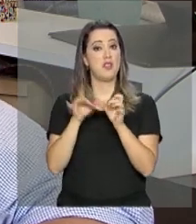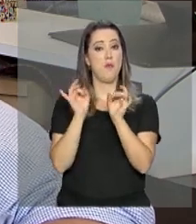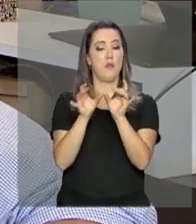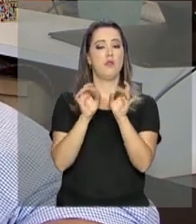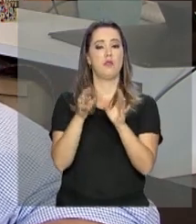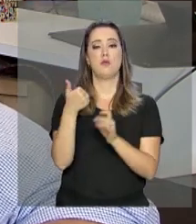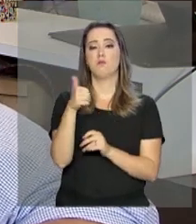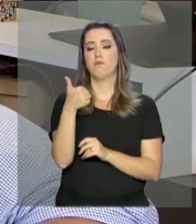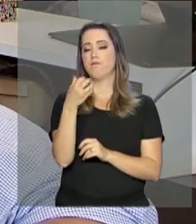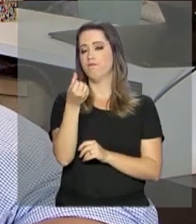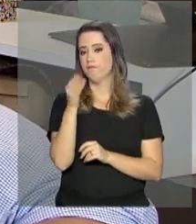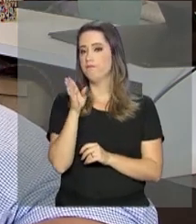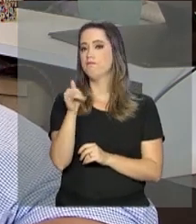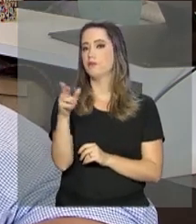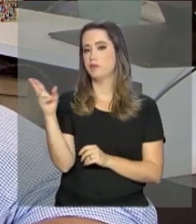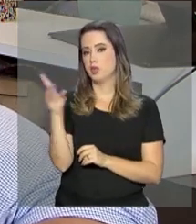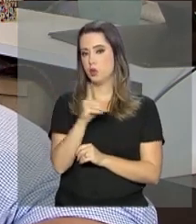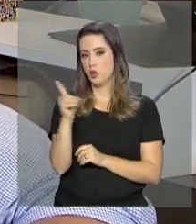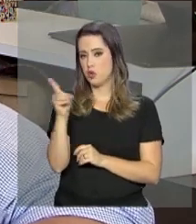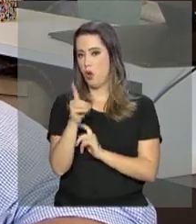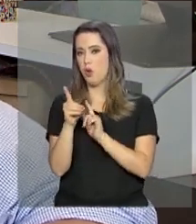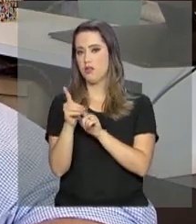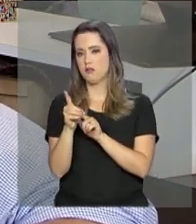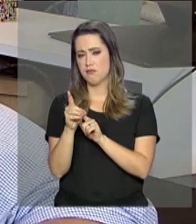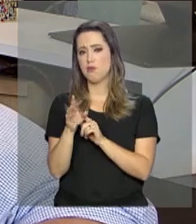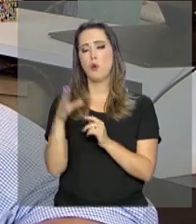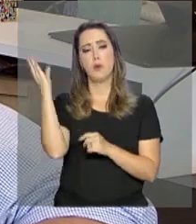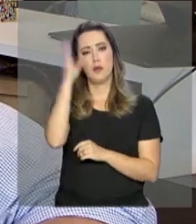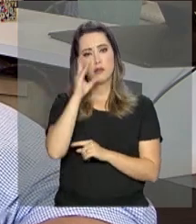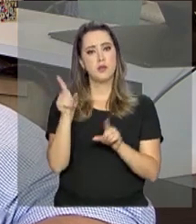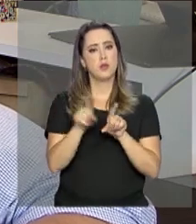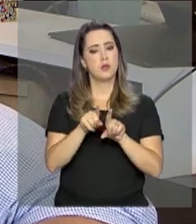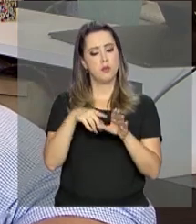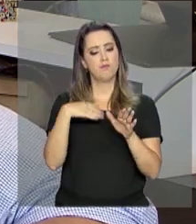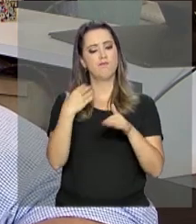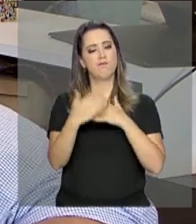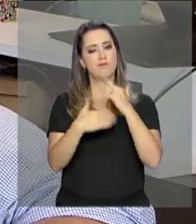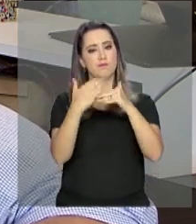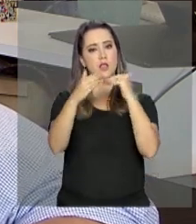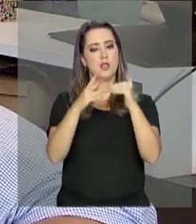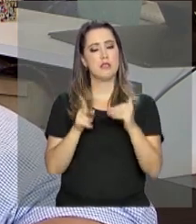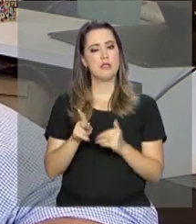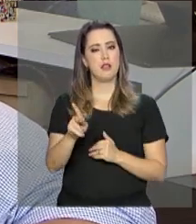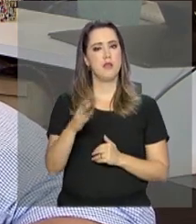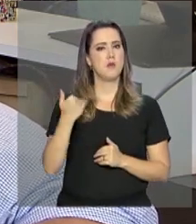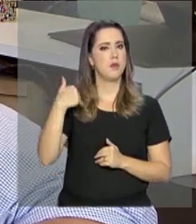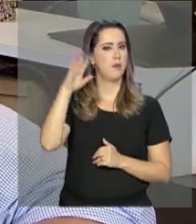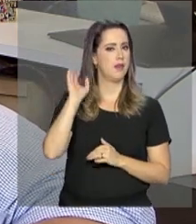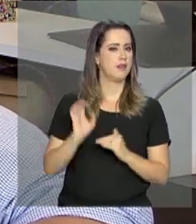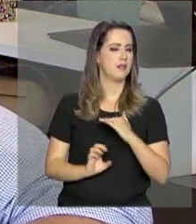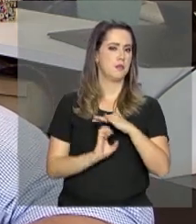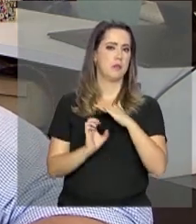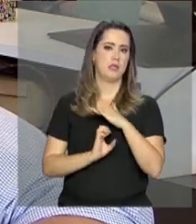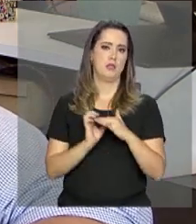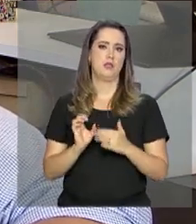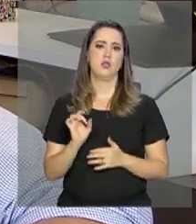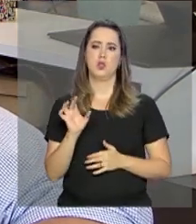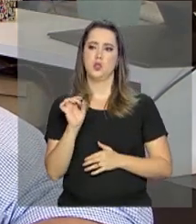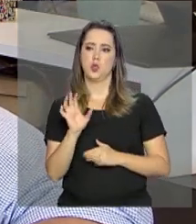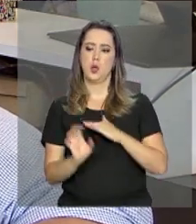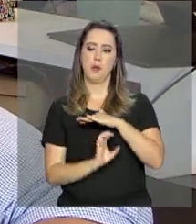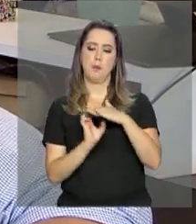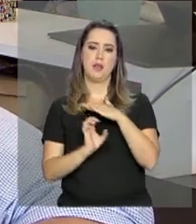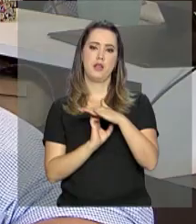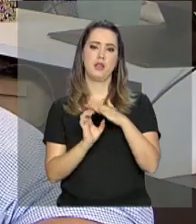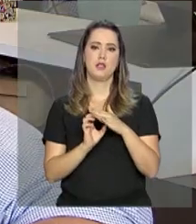Então, acompanhando esse mercado internacional, o Brasil também está crescendo. A cada dia que passa, são mais empresas, não só empresas